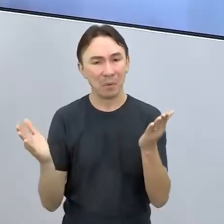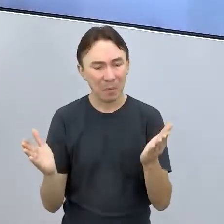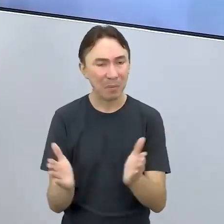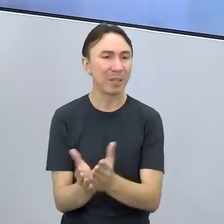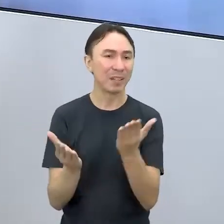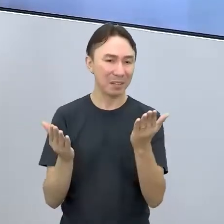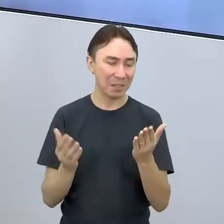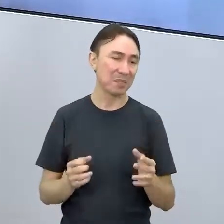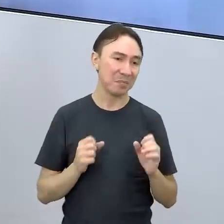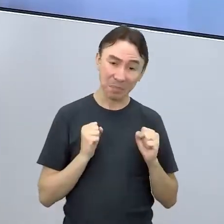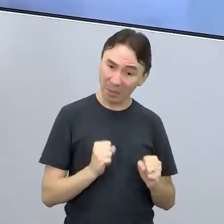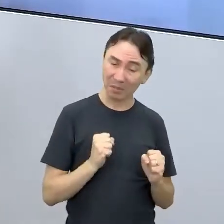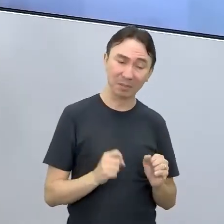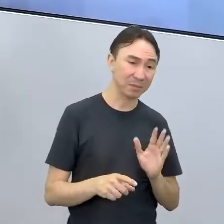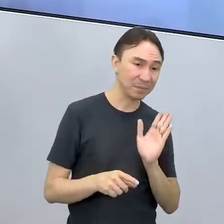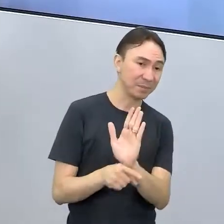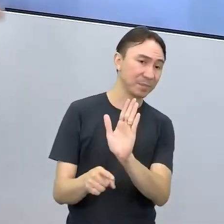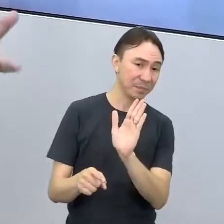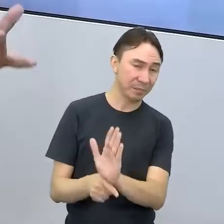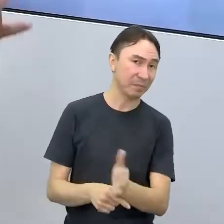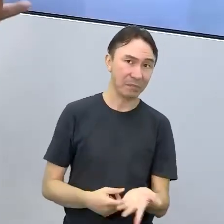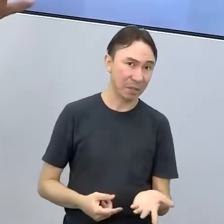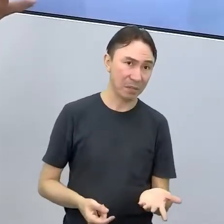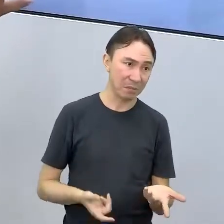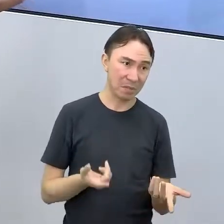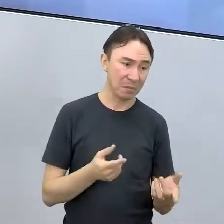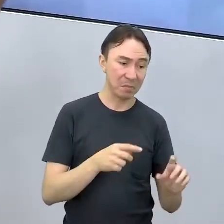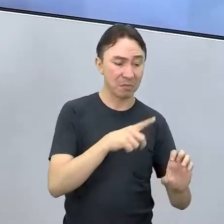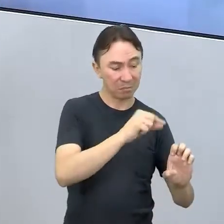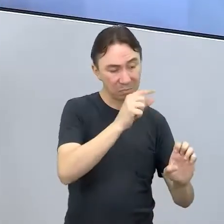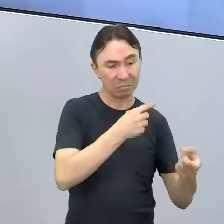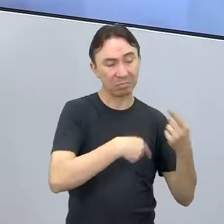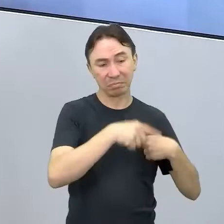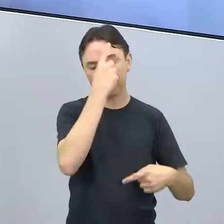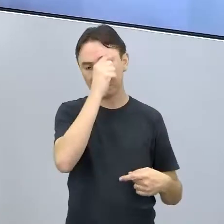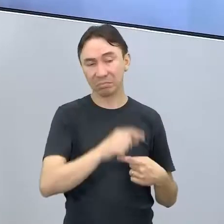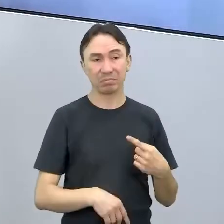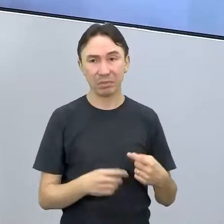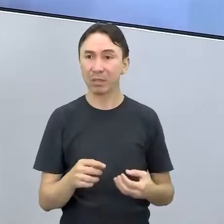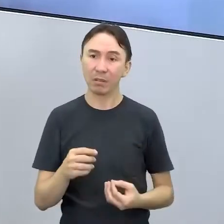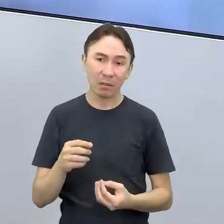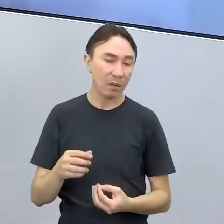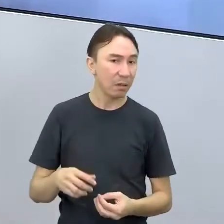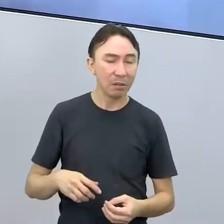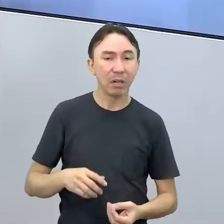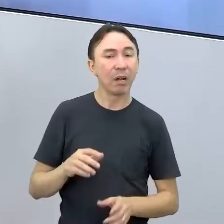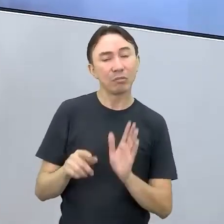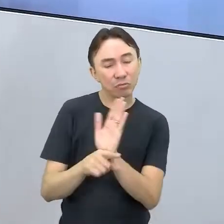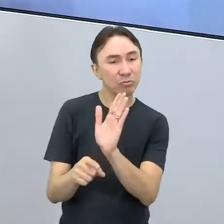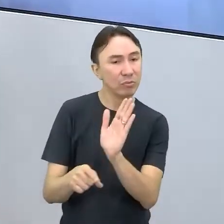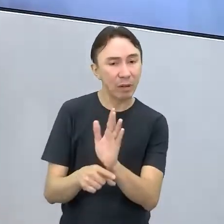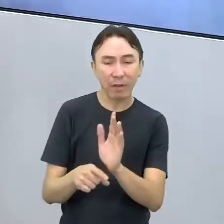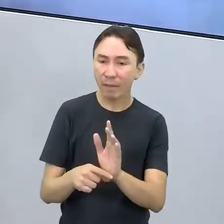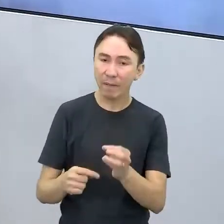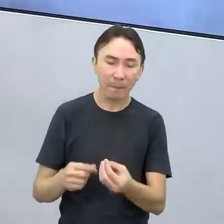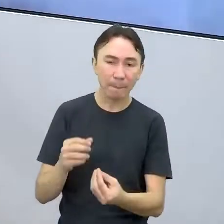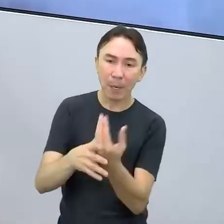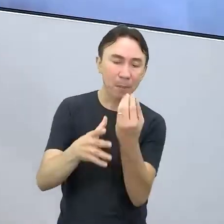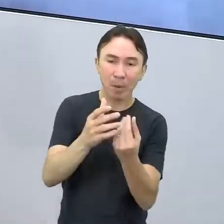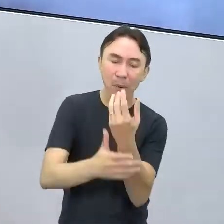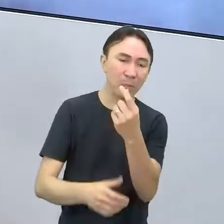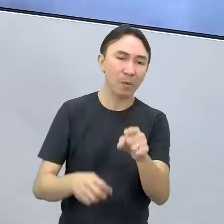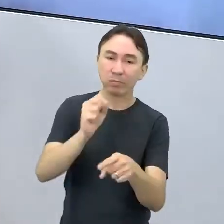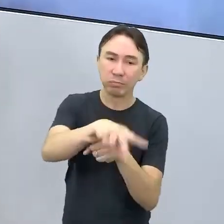seja, pode ser um empreendimento para gerar emprego, né? Pode ser isso, sim. Você pode criar uma cooperativa